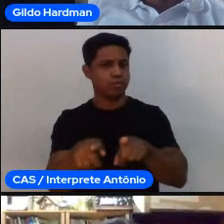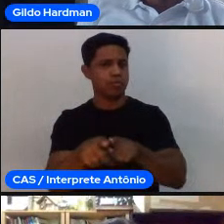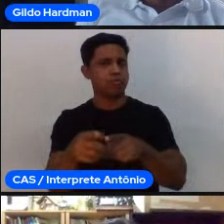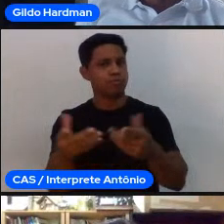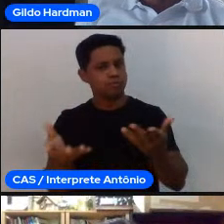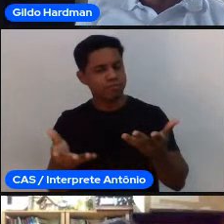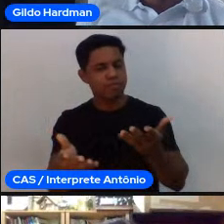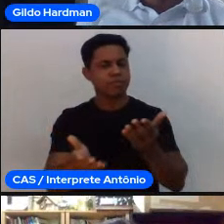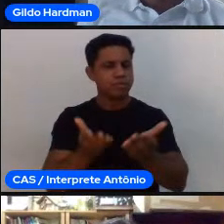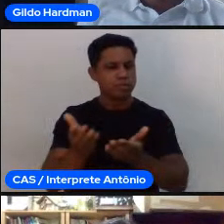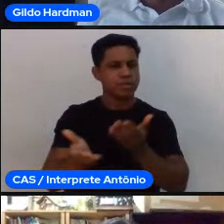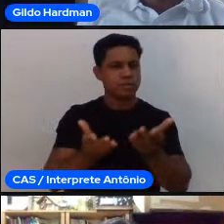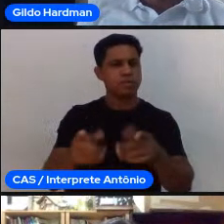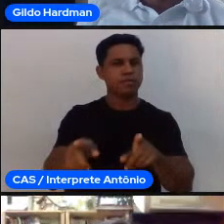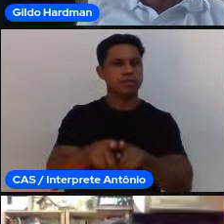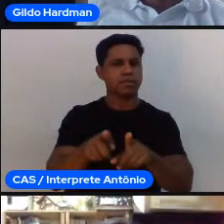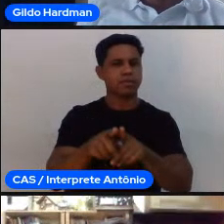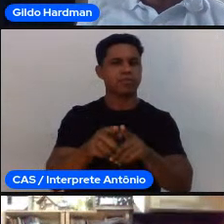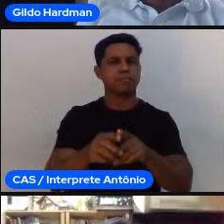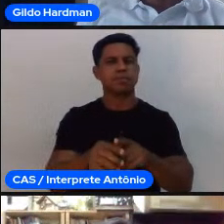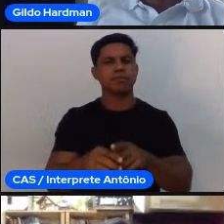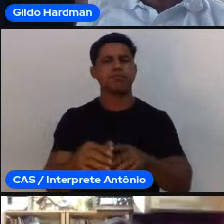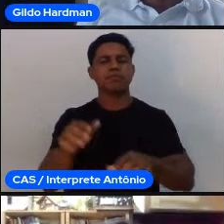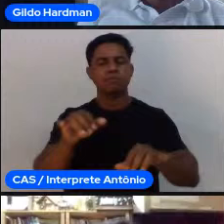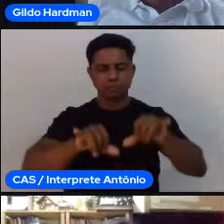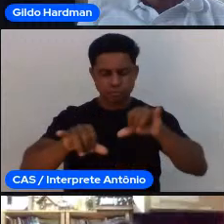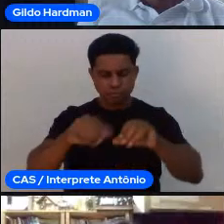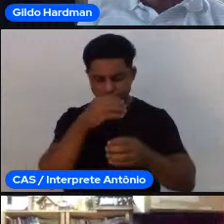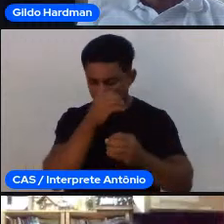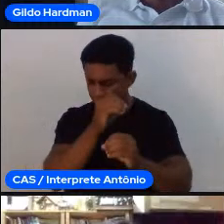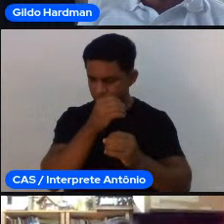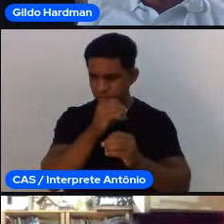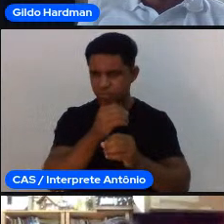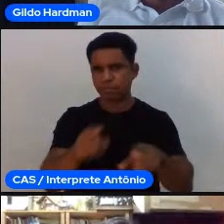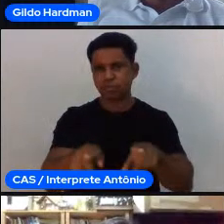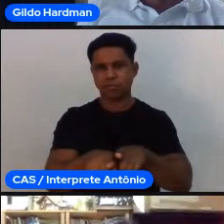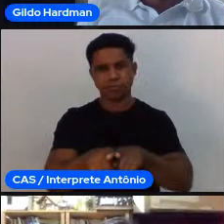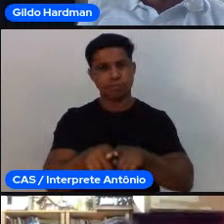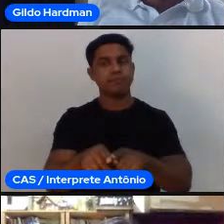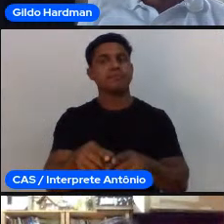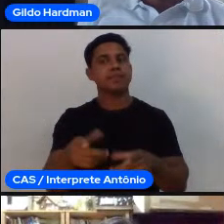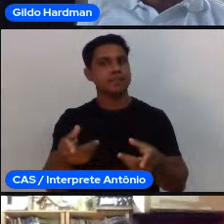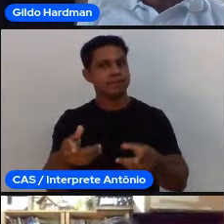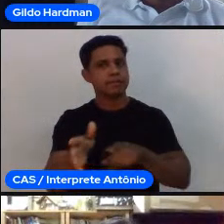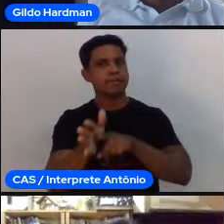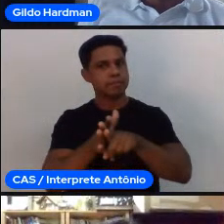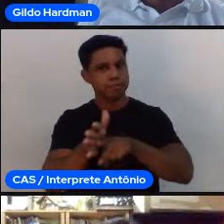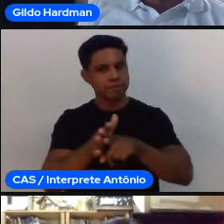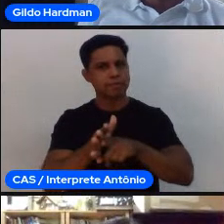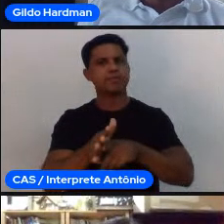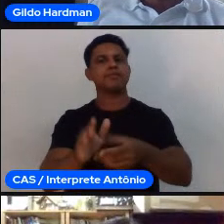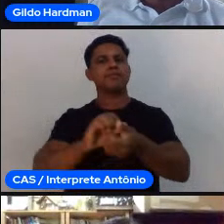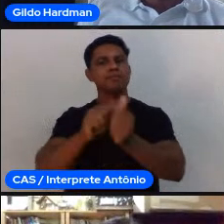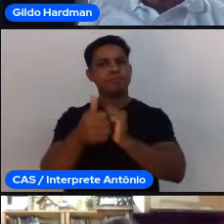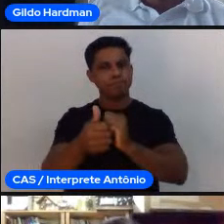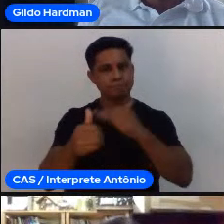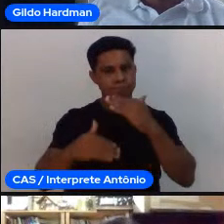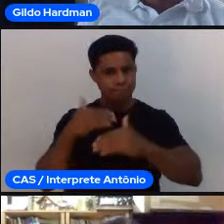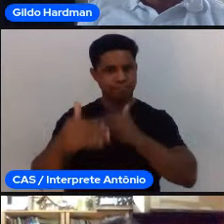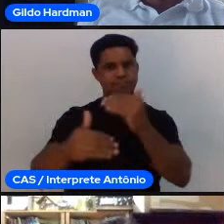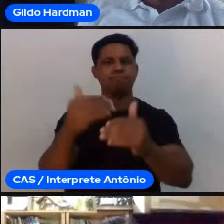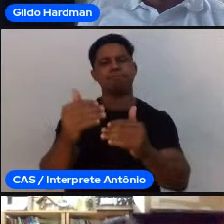laboratório, a gente tem trabalhado muito de perto também com organizações esportivas, contribuindo com o desenvolvimento de